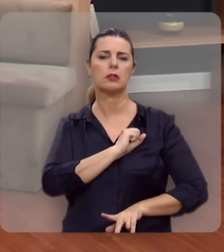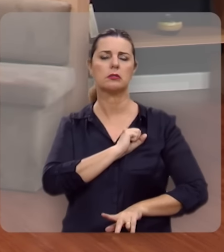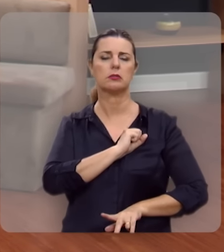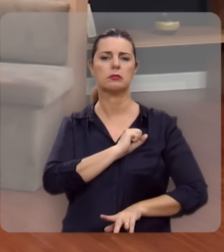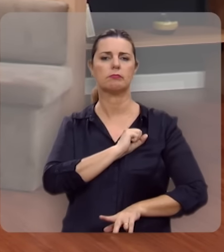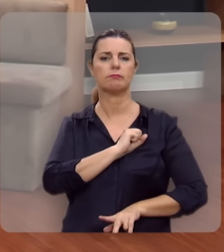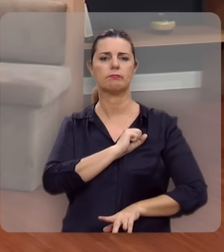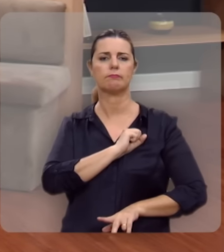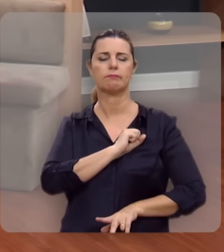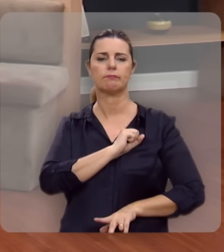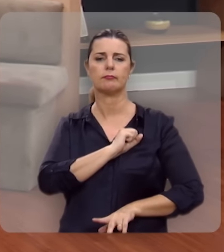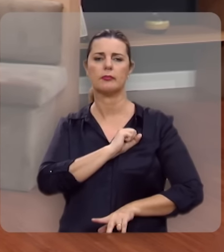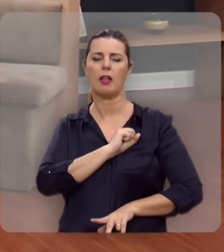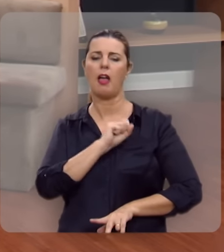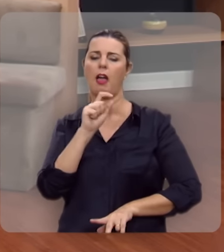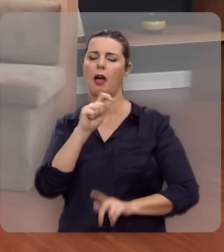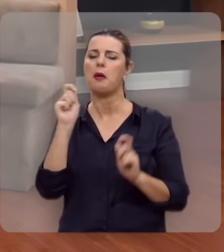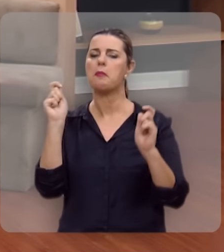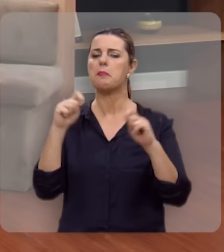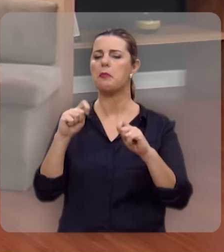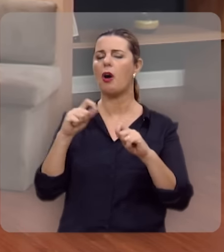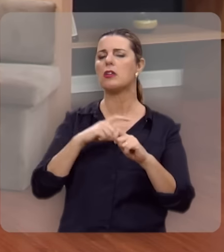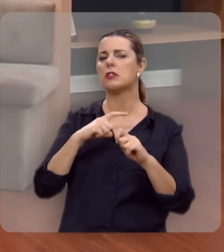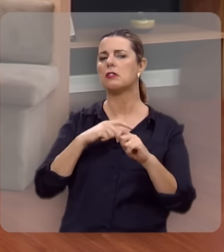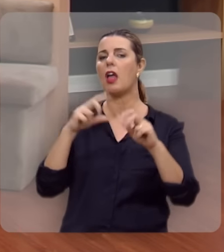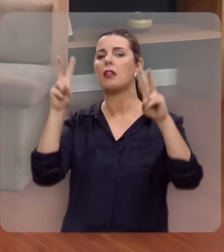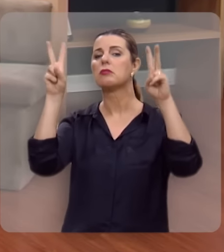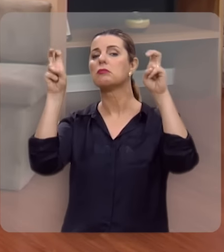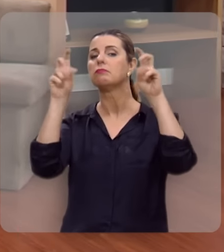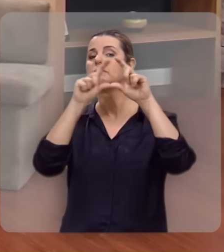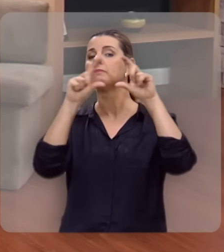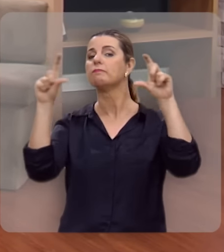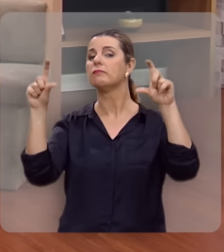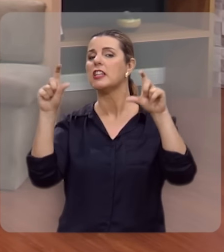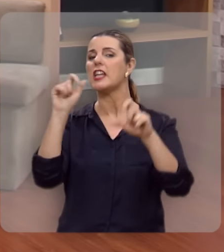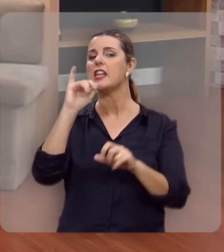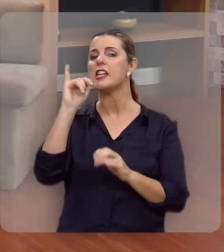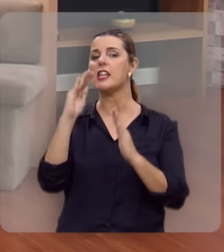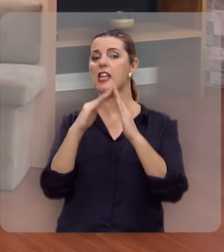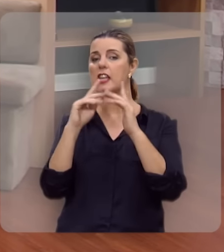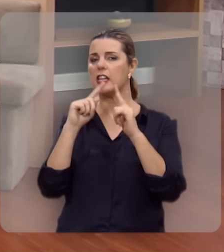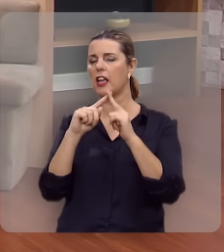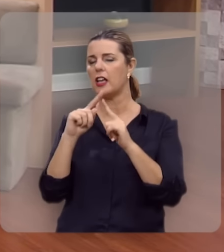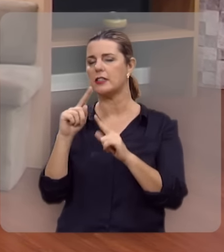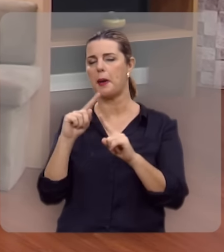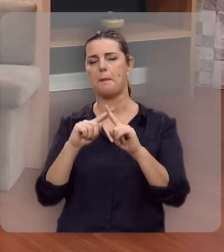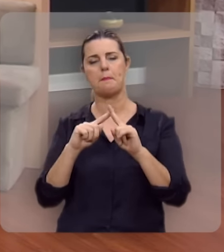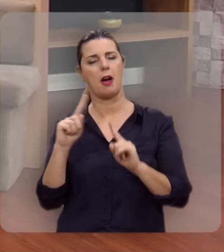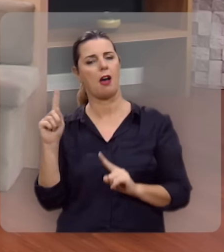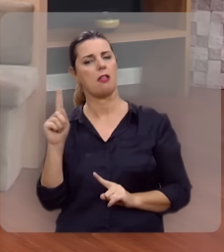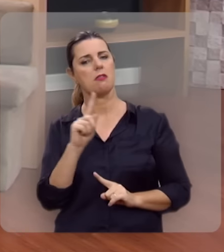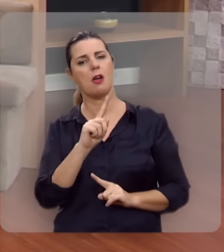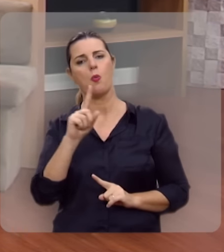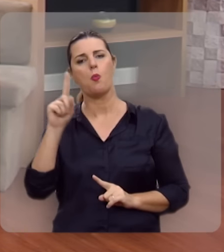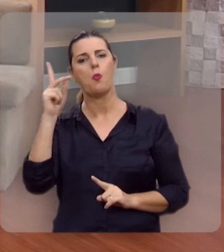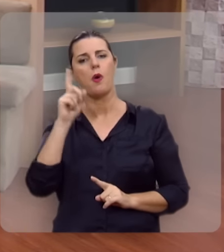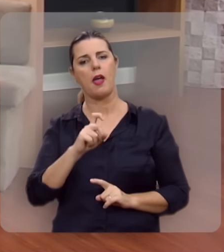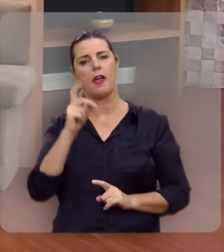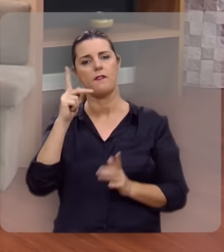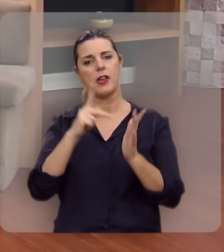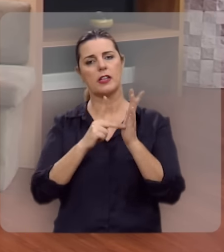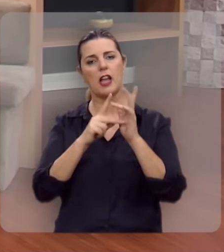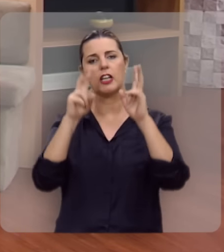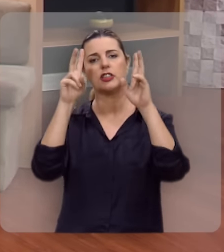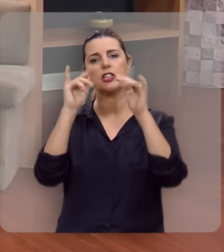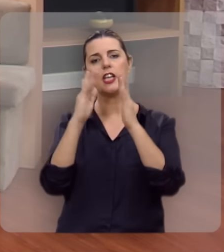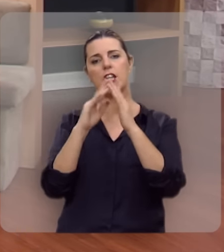da freguesia, ela pode ter título de igreja, mas não o é aos olhos de